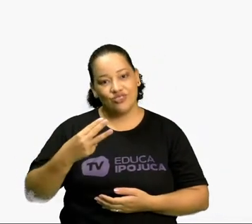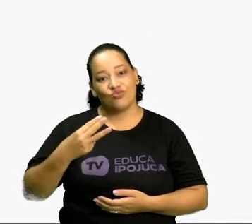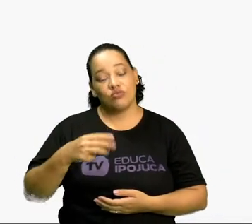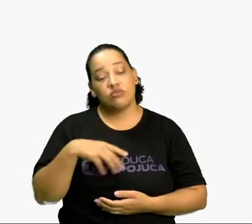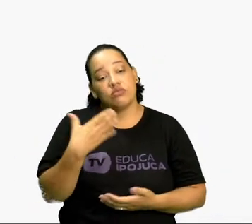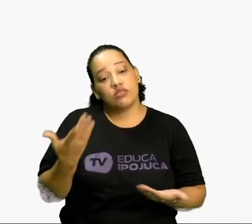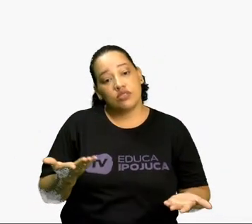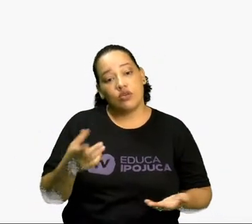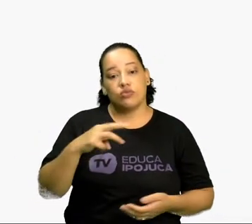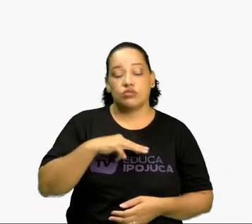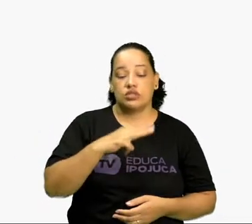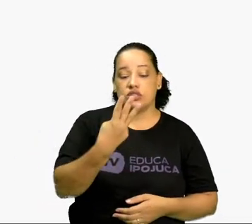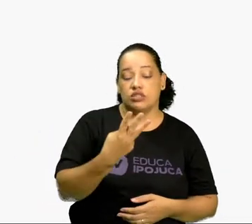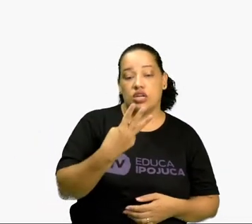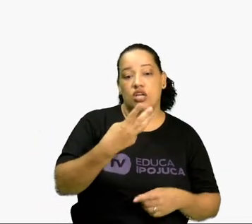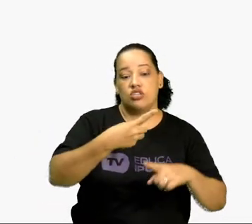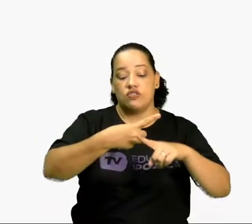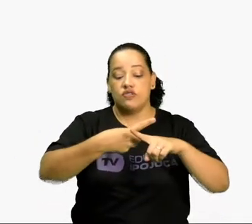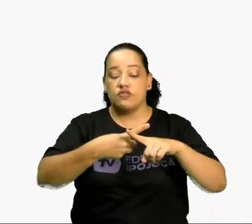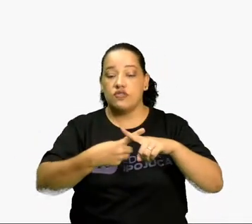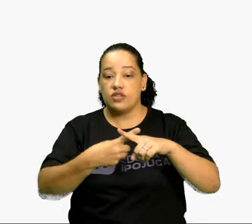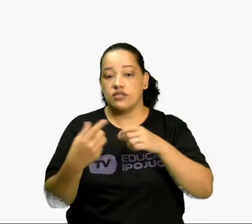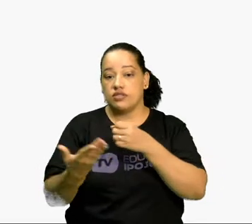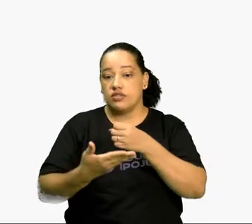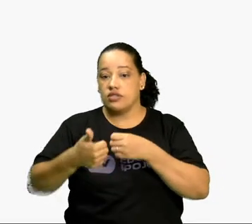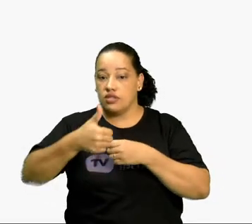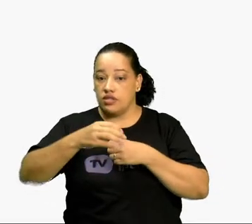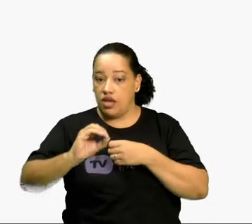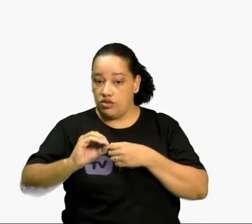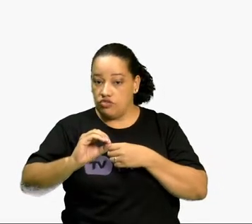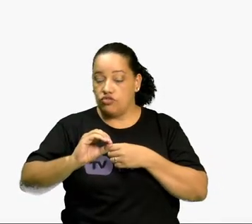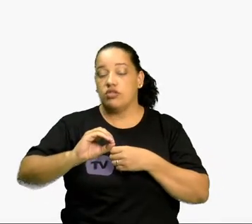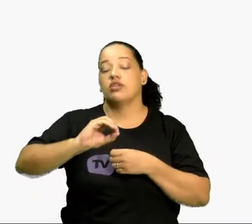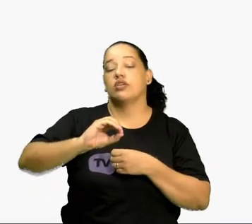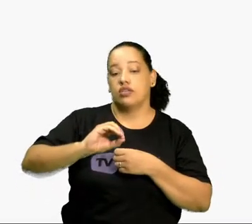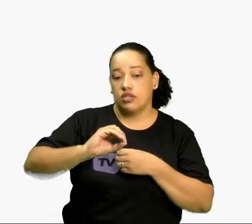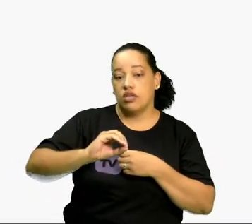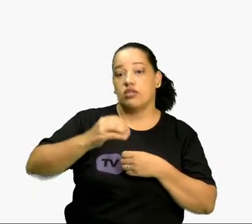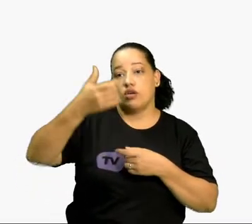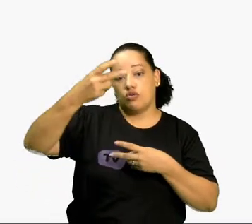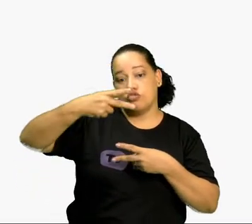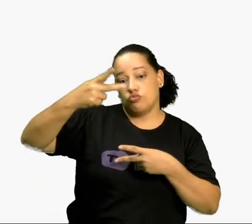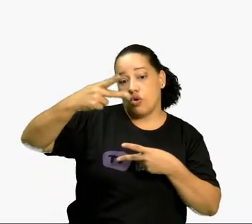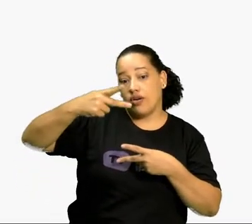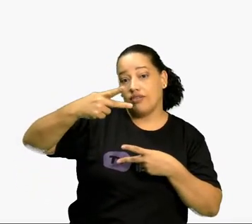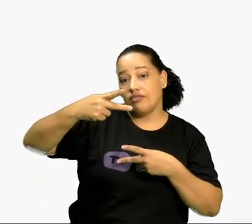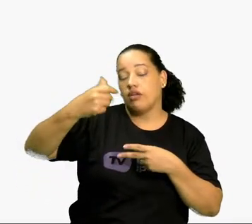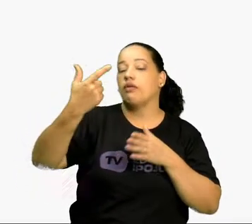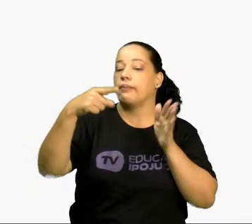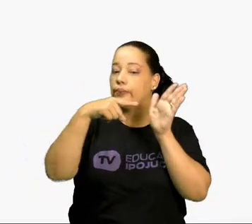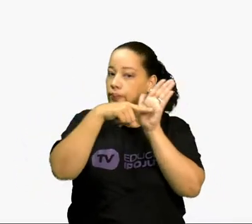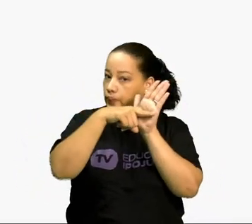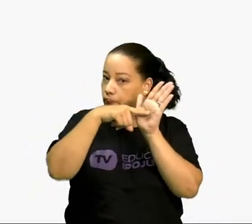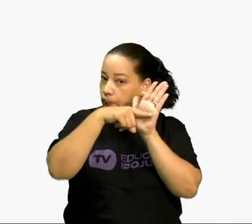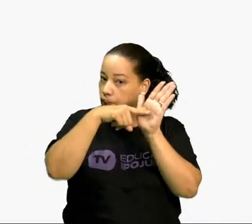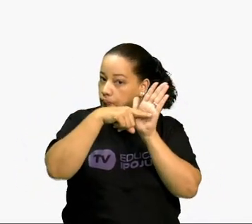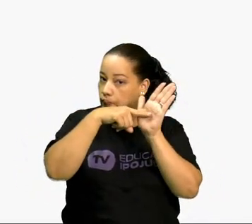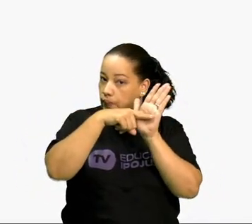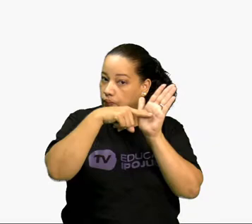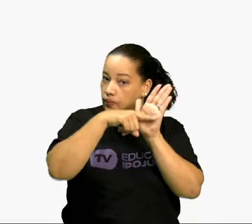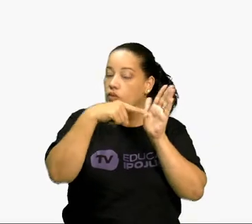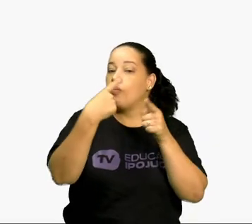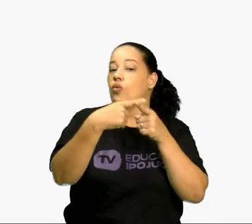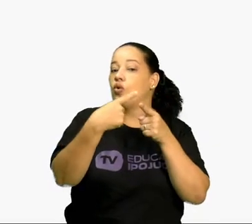vezes base 10. E o expoente, lembra? Expoente negativo. Porque o número é